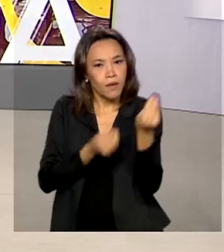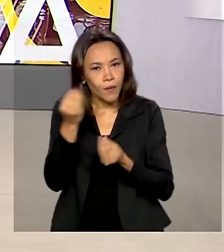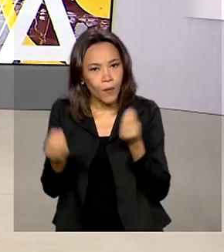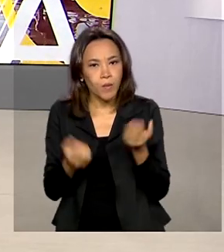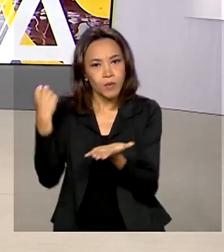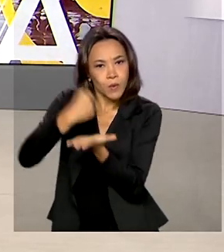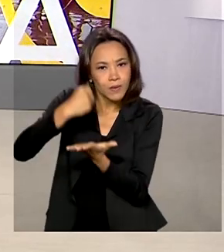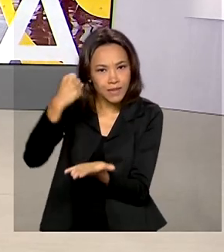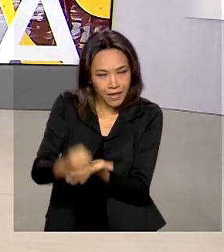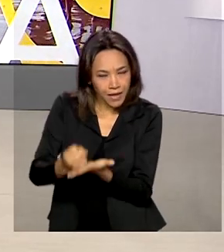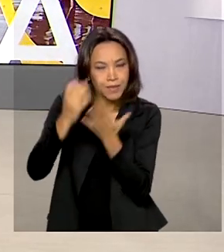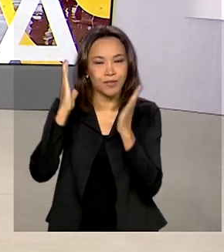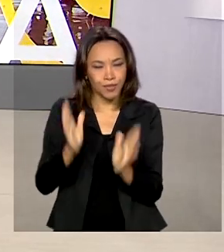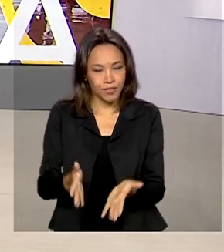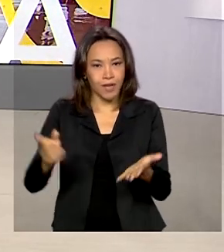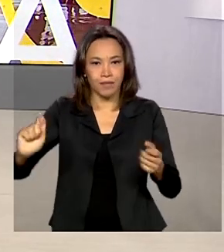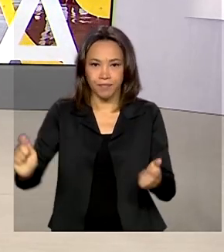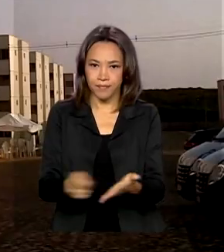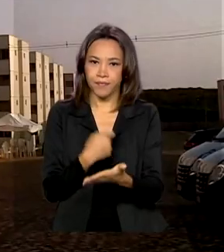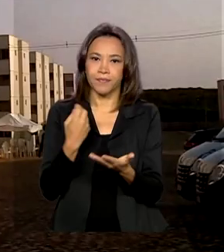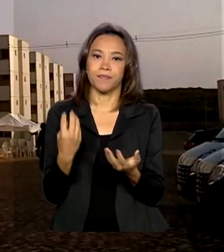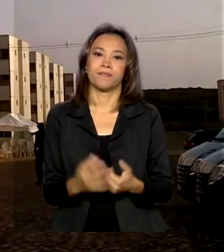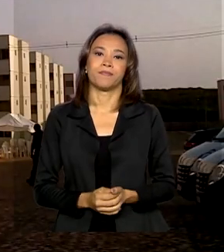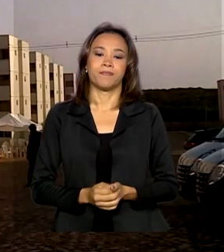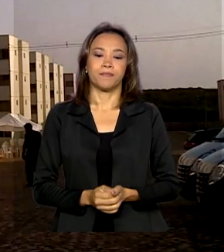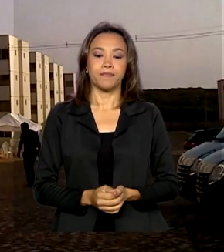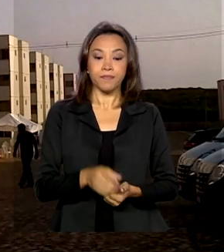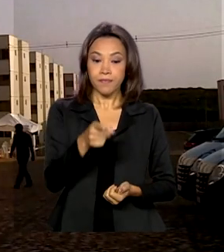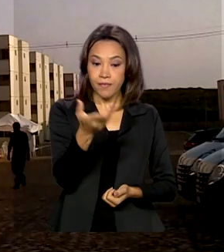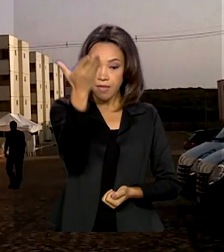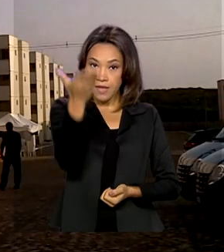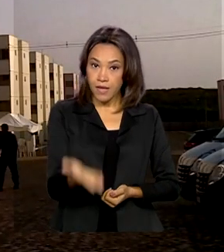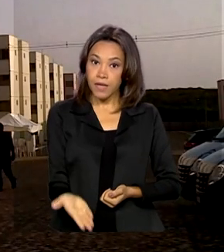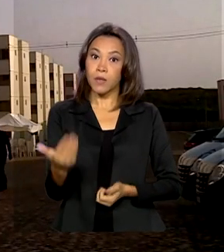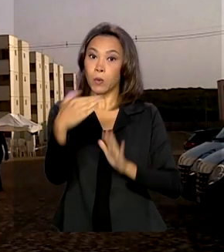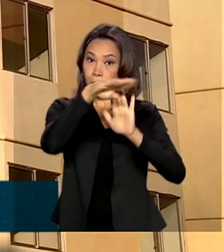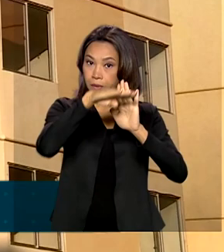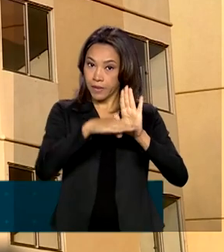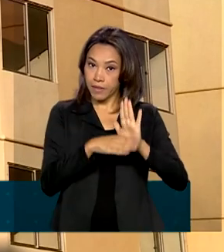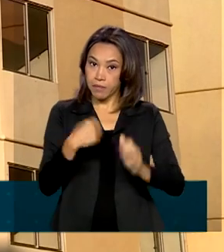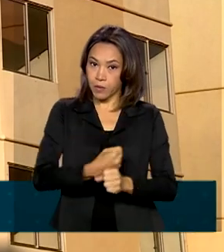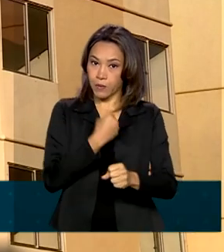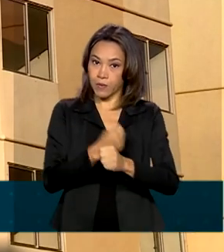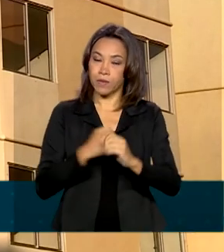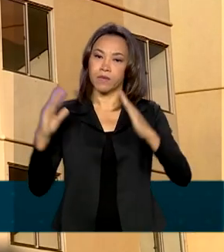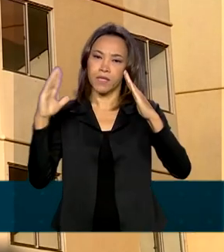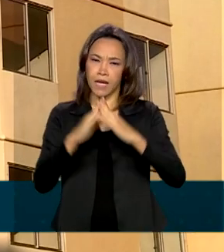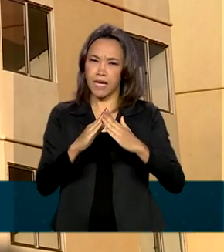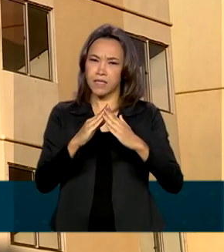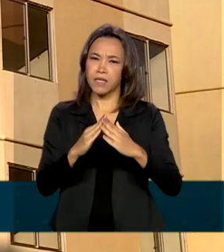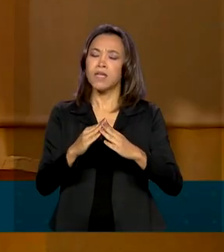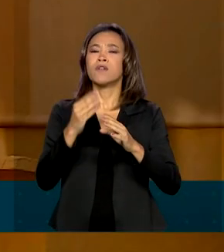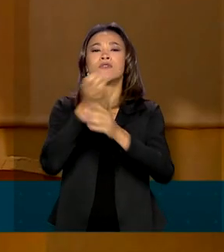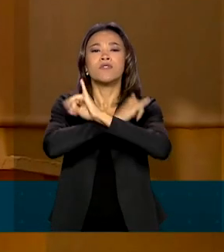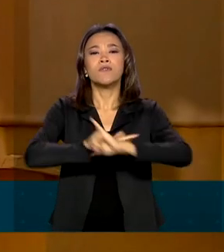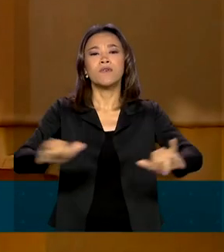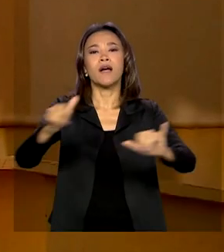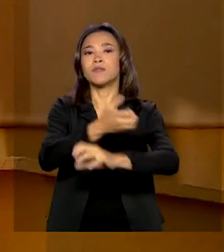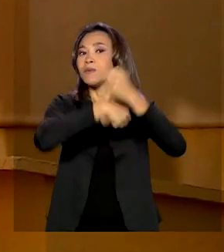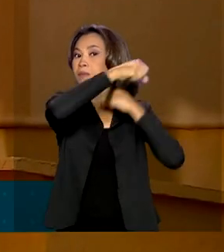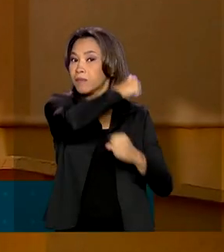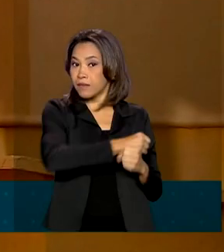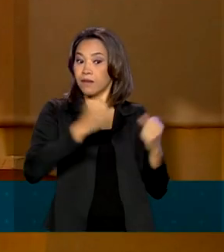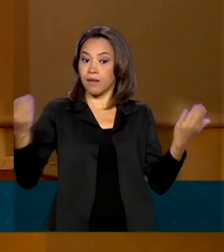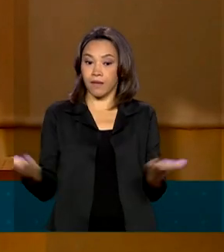de contratos já firmados. O Casa Verde Amarela, lançado no ano passado, agora virou